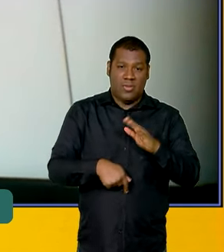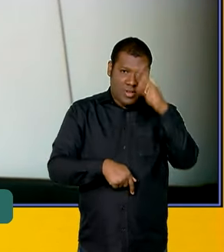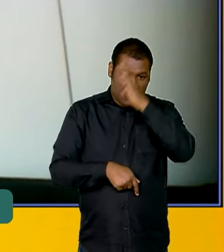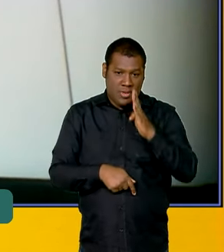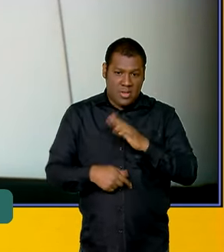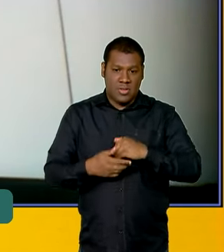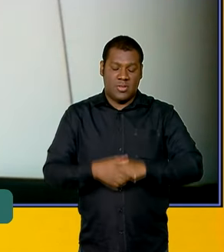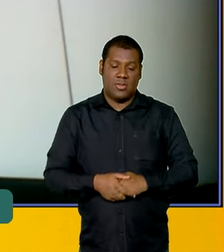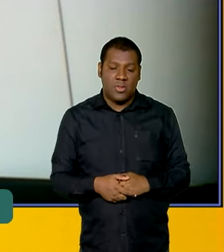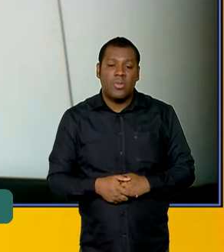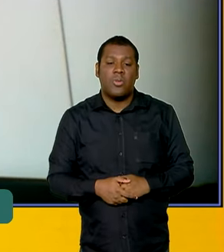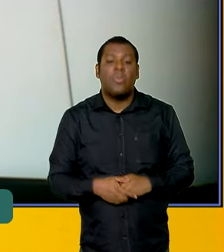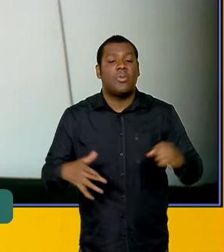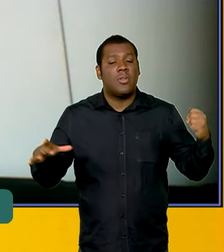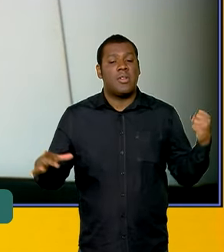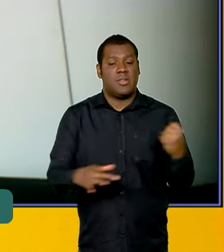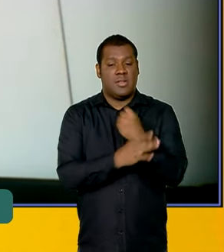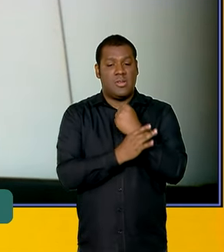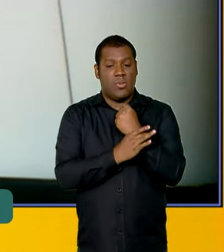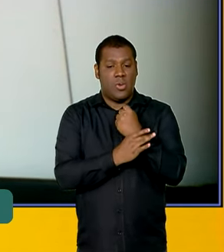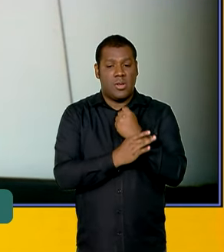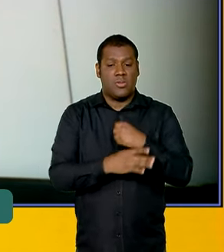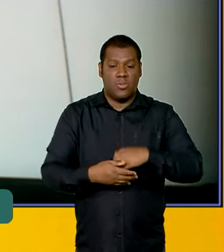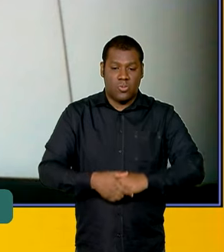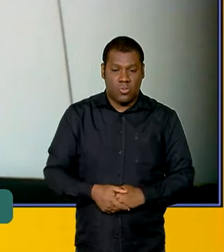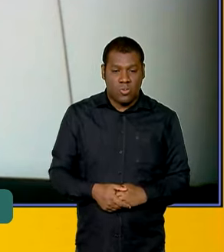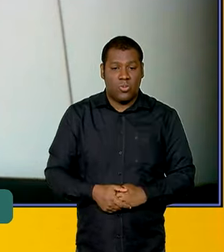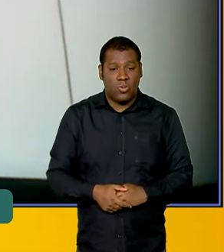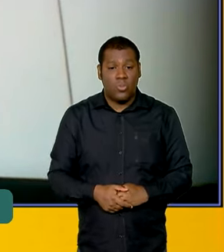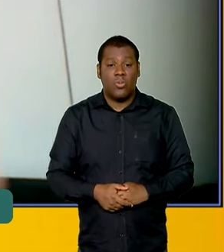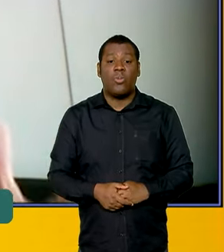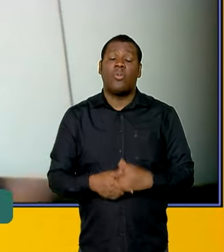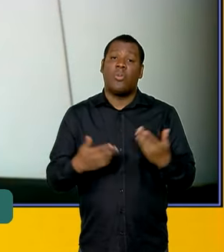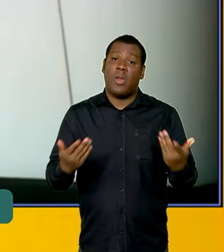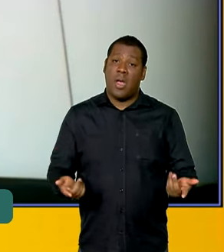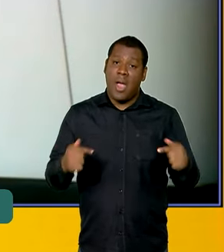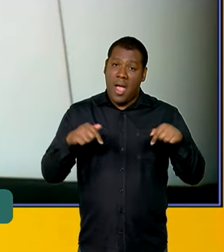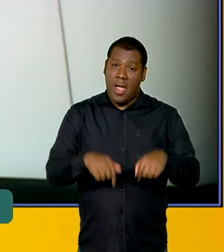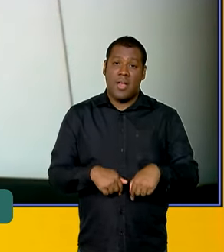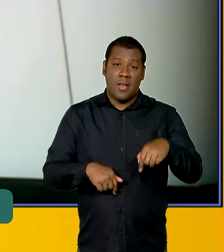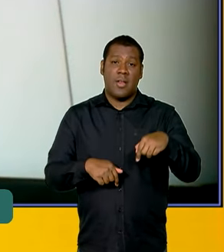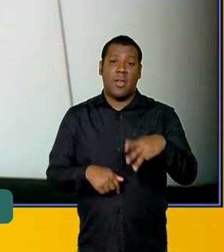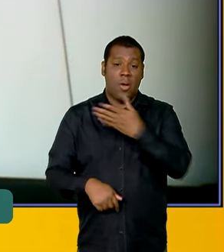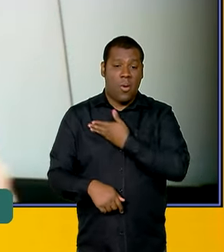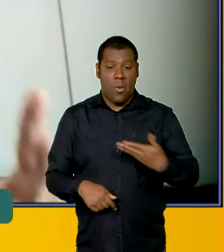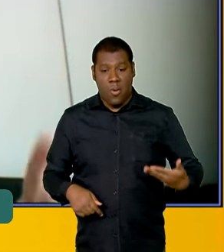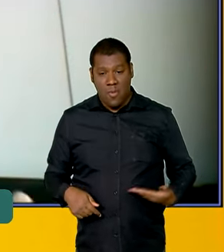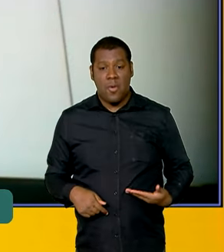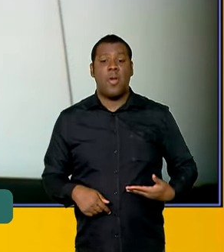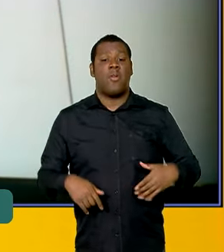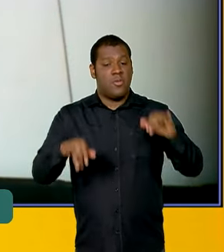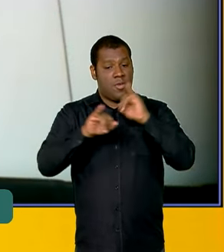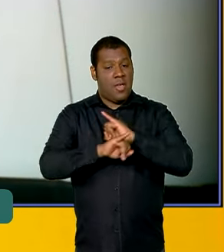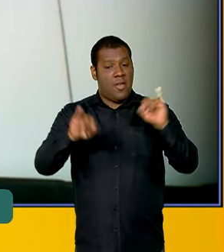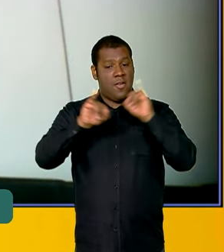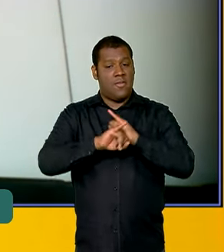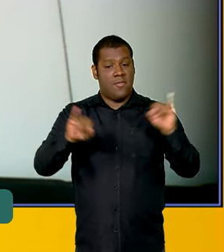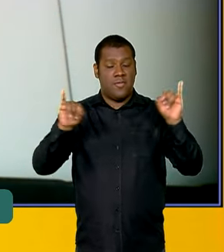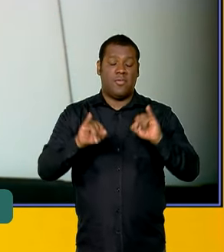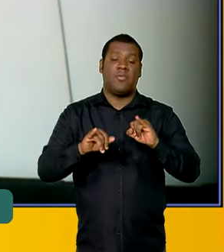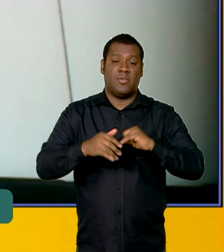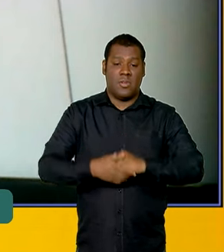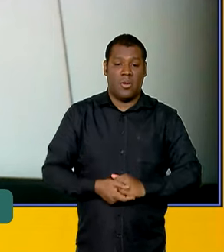e mais eficiente. E é exatamente isso que nós temos pregado em todas essas missões que